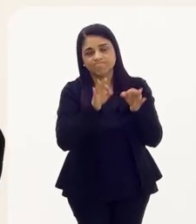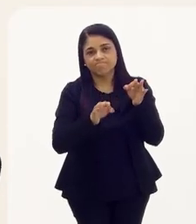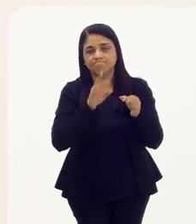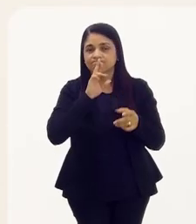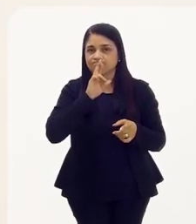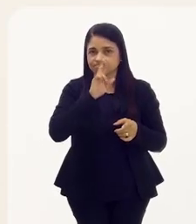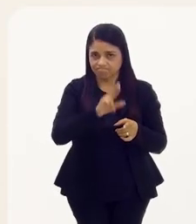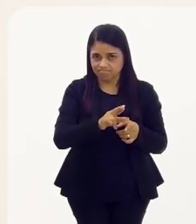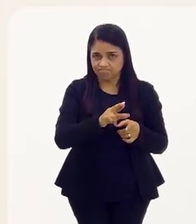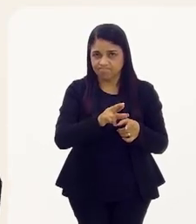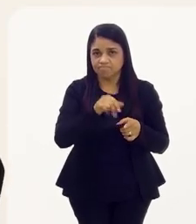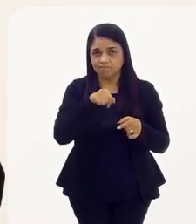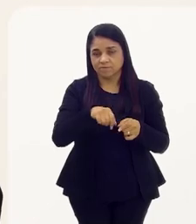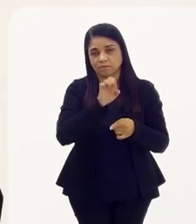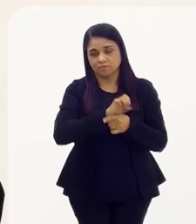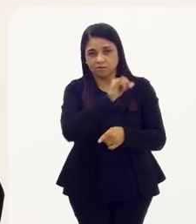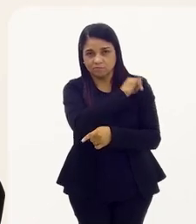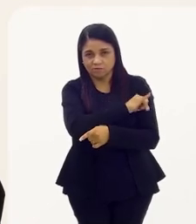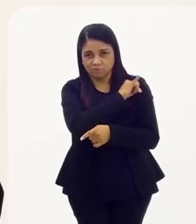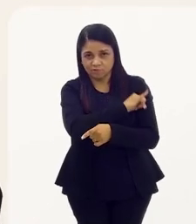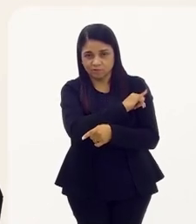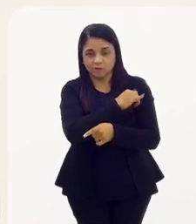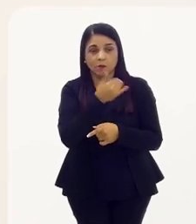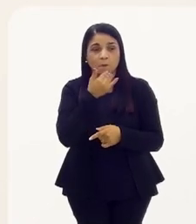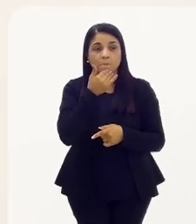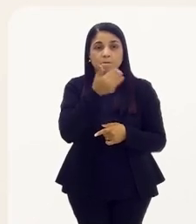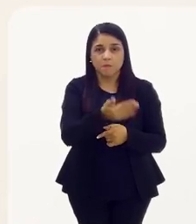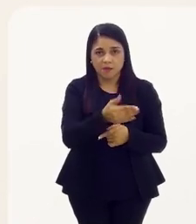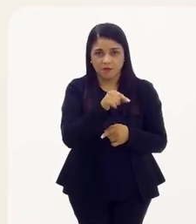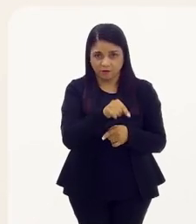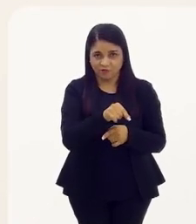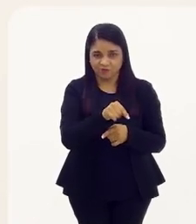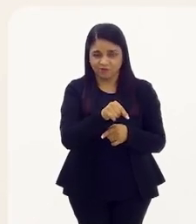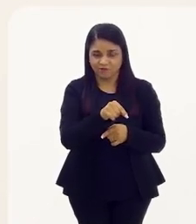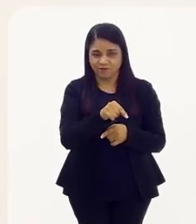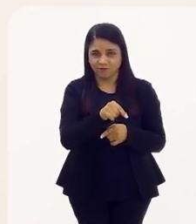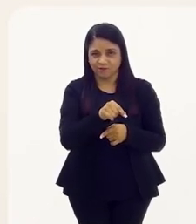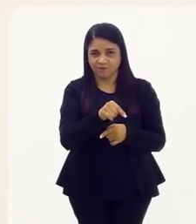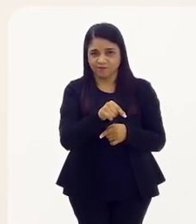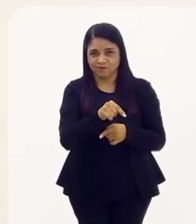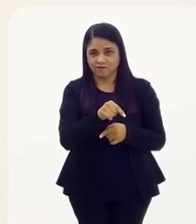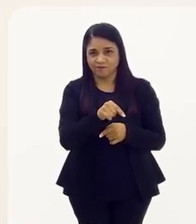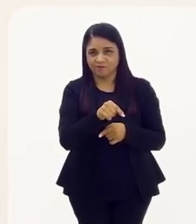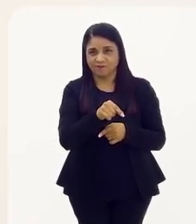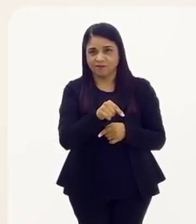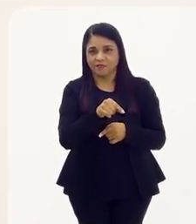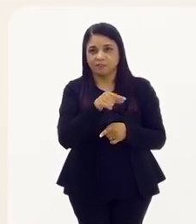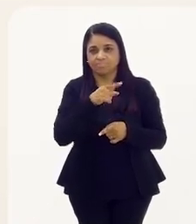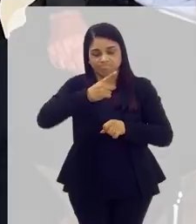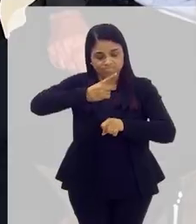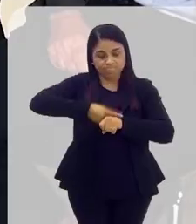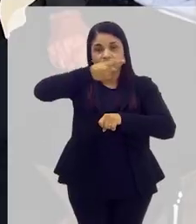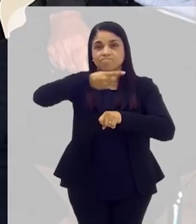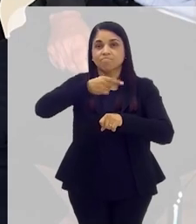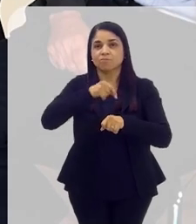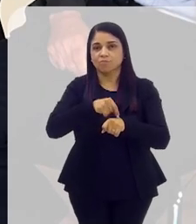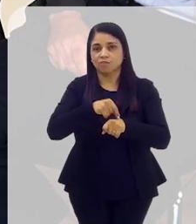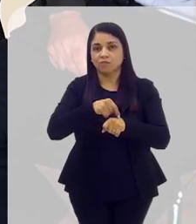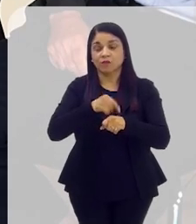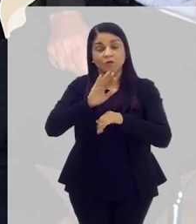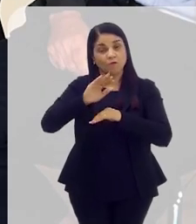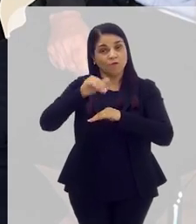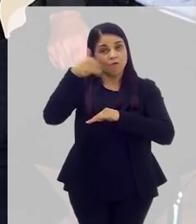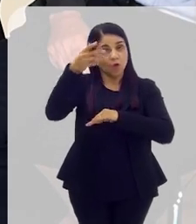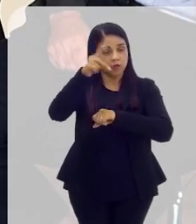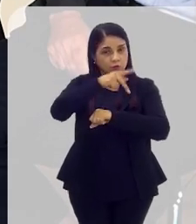sentença do Poder Judiciário do Estado do Rio de Janeiro demanda que ela seja, que ela valha, produza